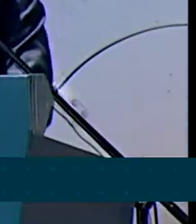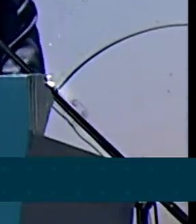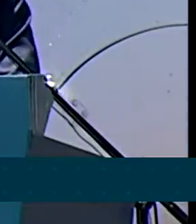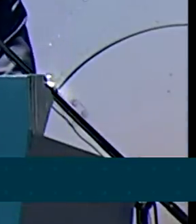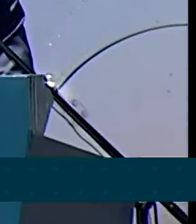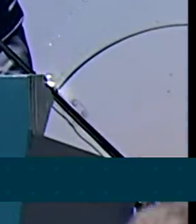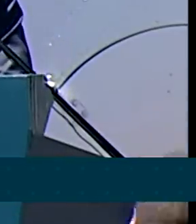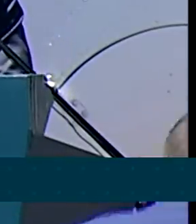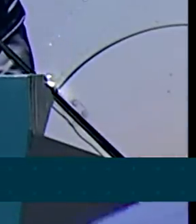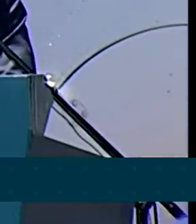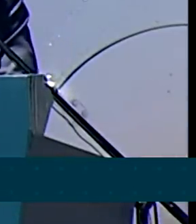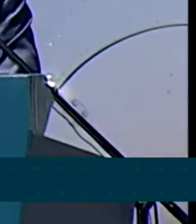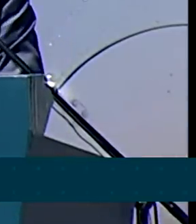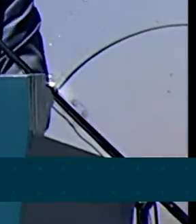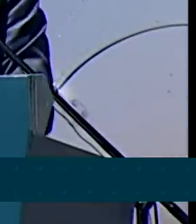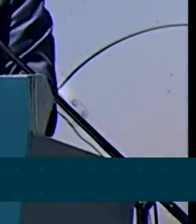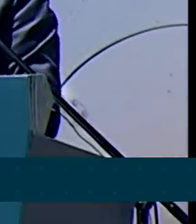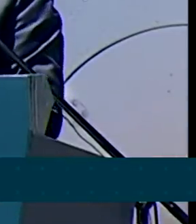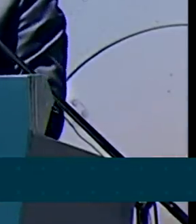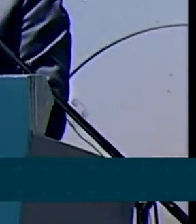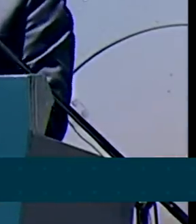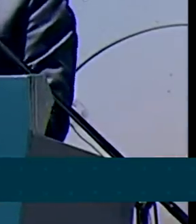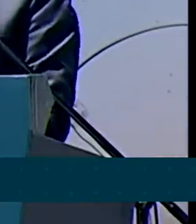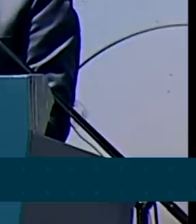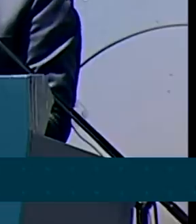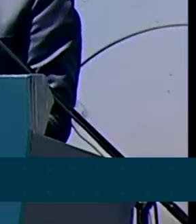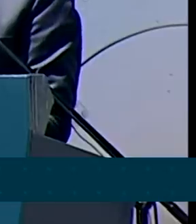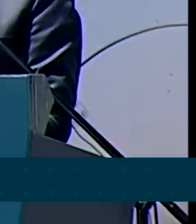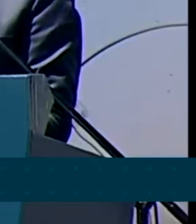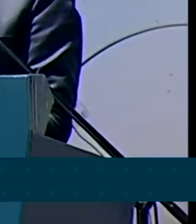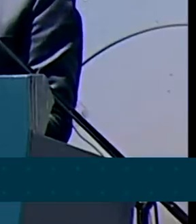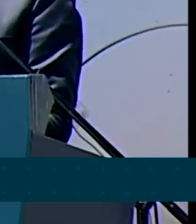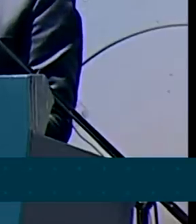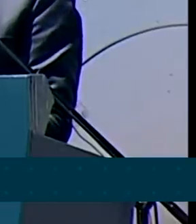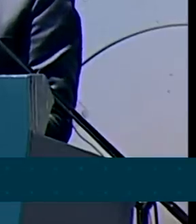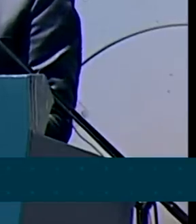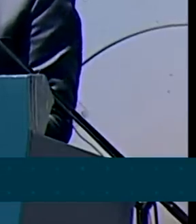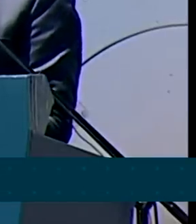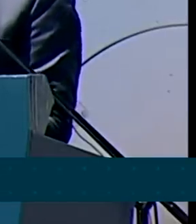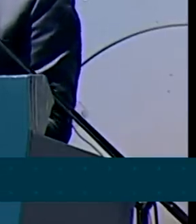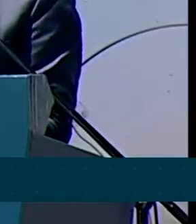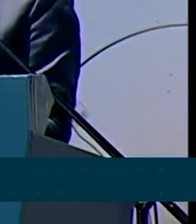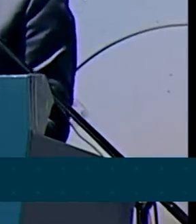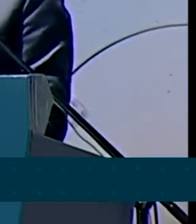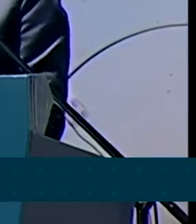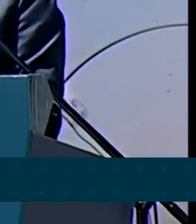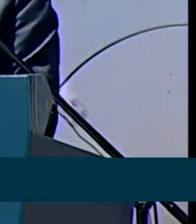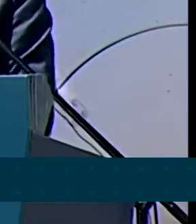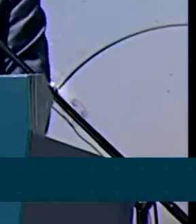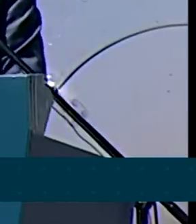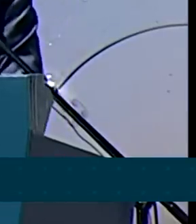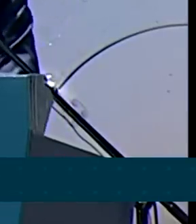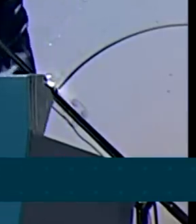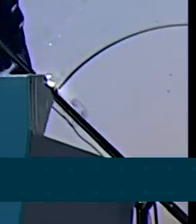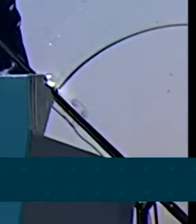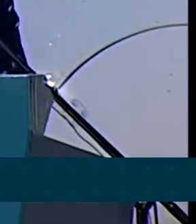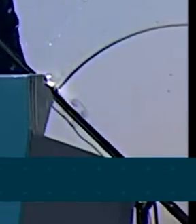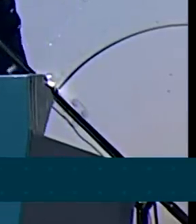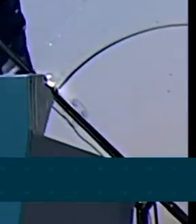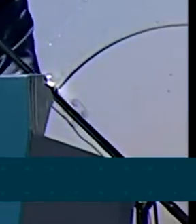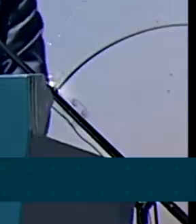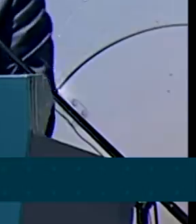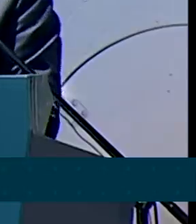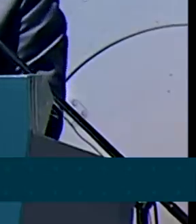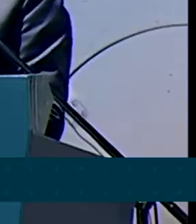-1. Isso é motivo de orgulho, tendo em vista o seu planejamento, a sua